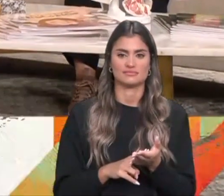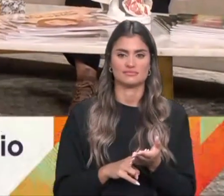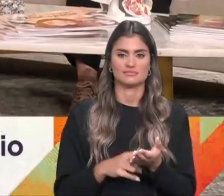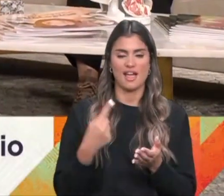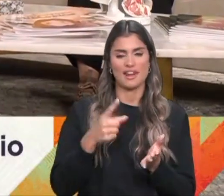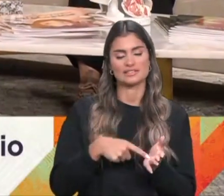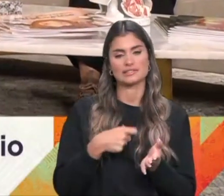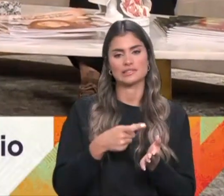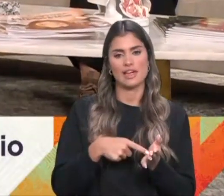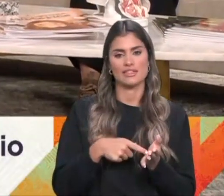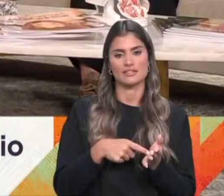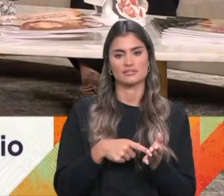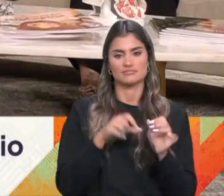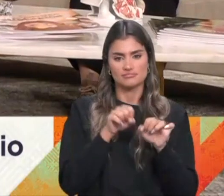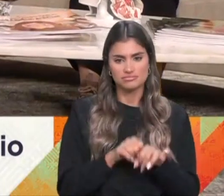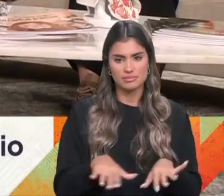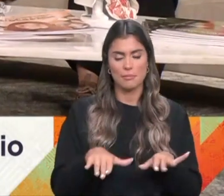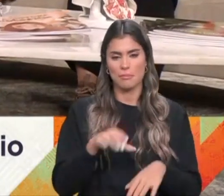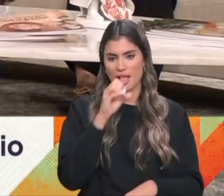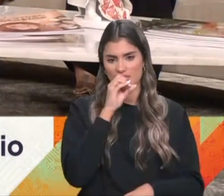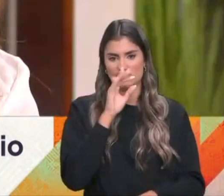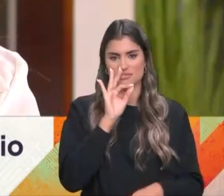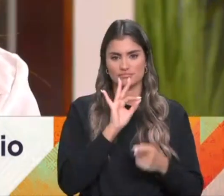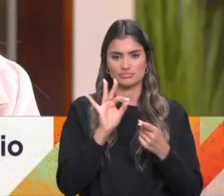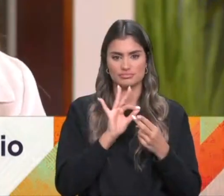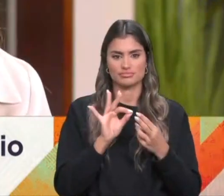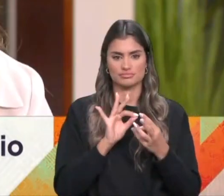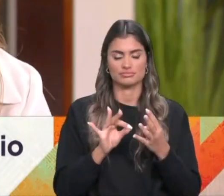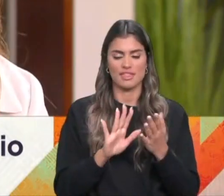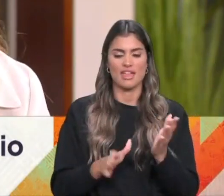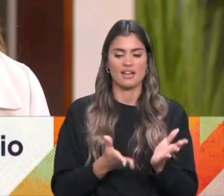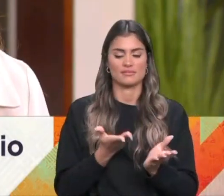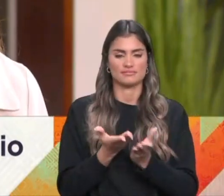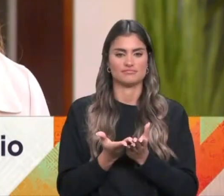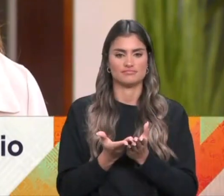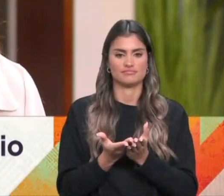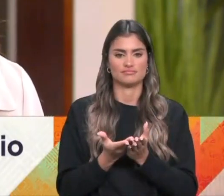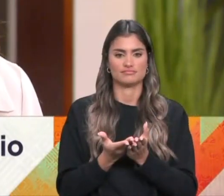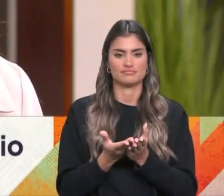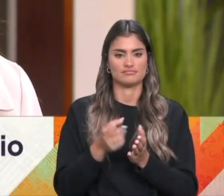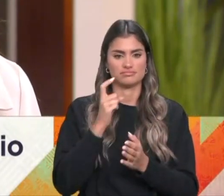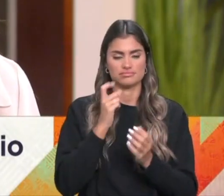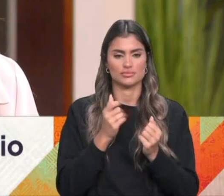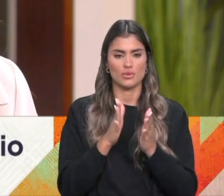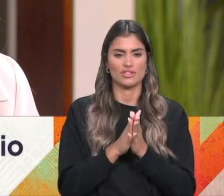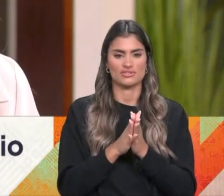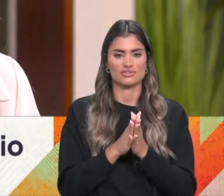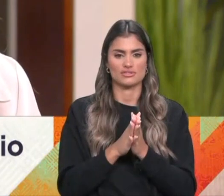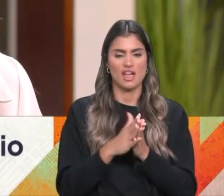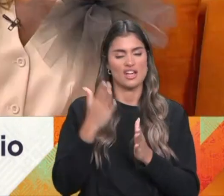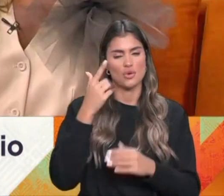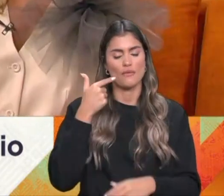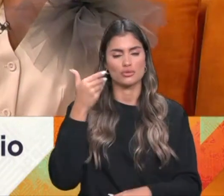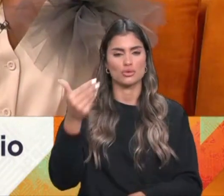propagar plantas com características que lhes permitam ter resistência para todas essas coisas. que este pode ser um futuro